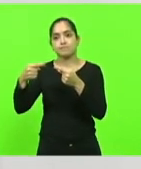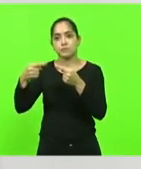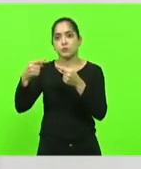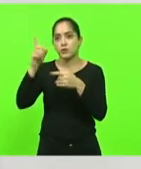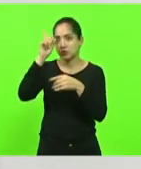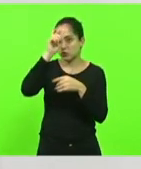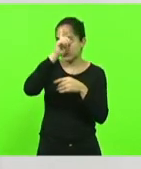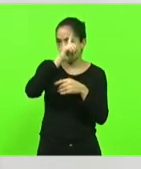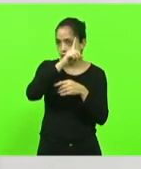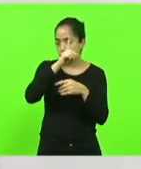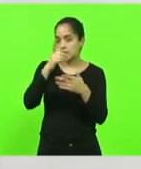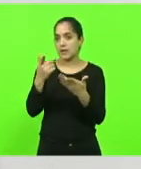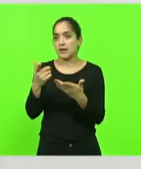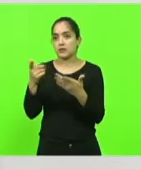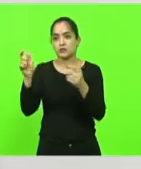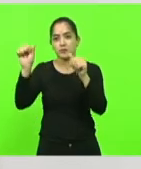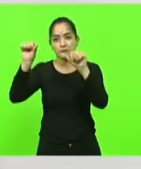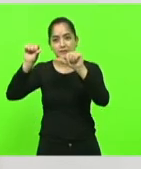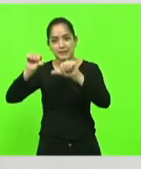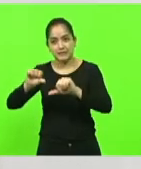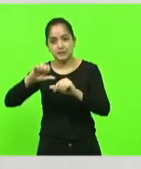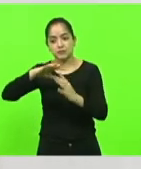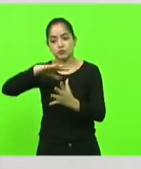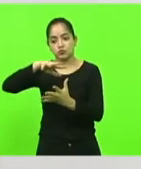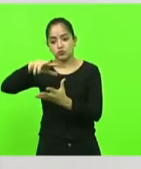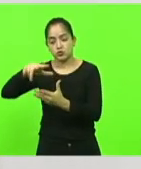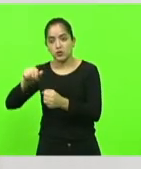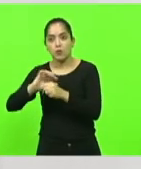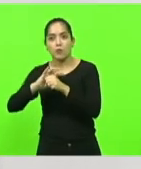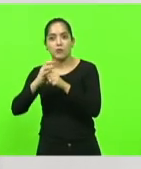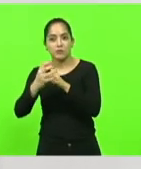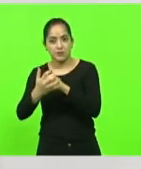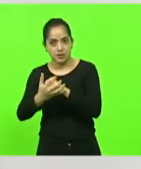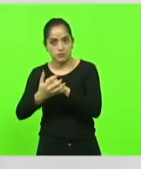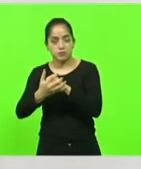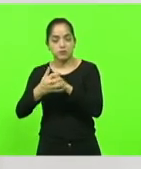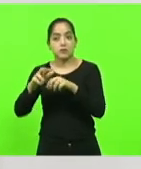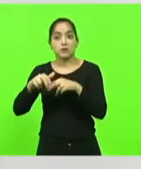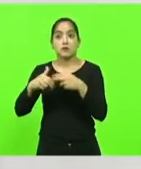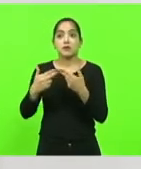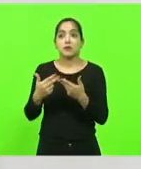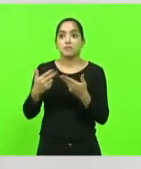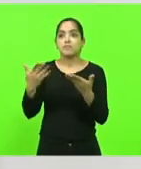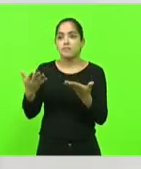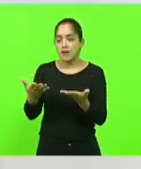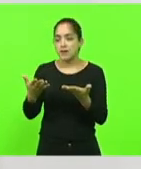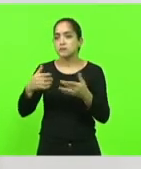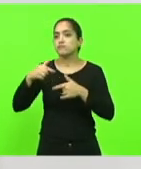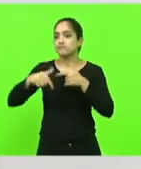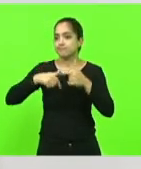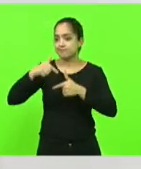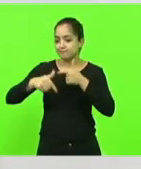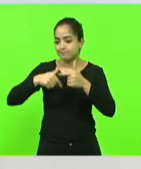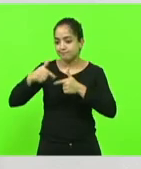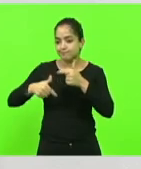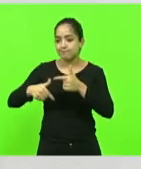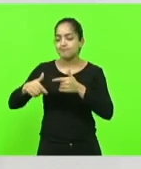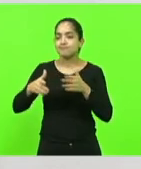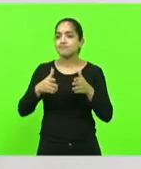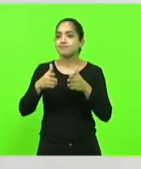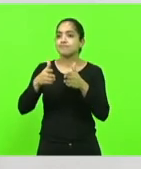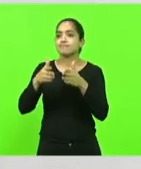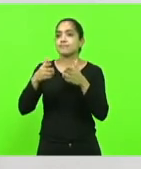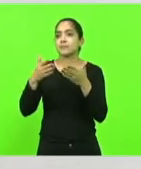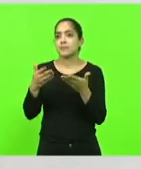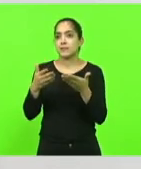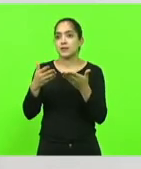dificuldades, a maior crise mundial que foi a pandemia do Covid, mas estamos aí trabalhando para colocar o Brasil no rumo certo. Eu até brinquei